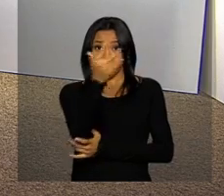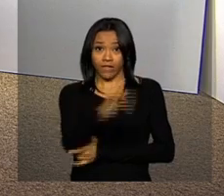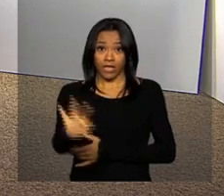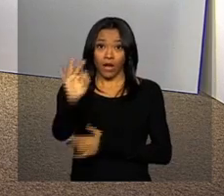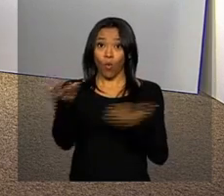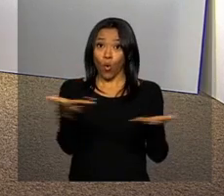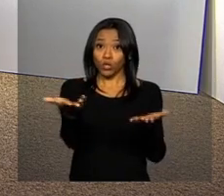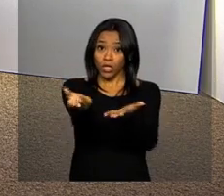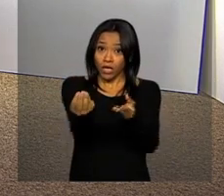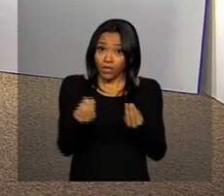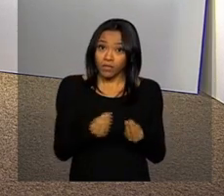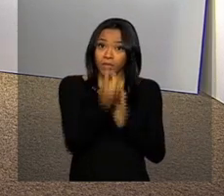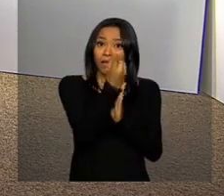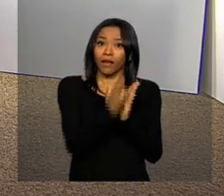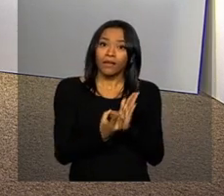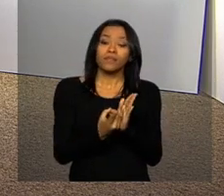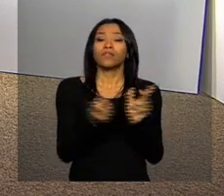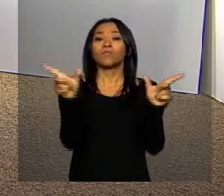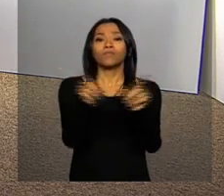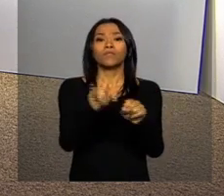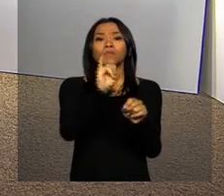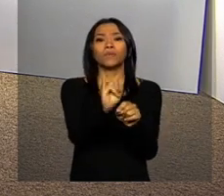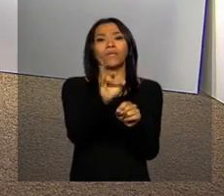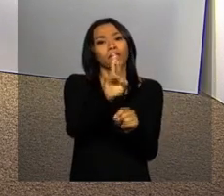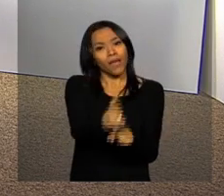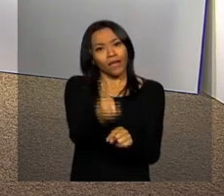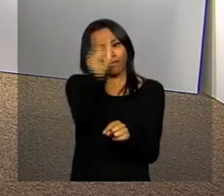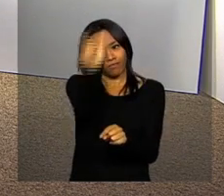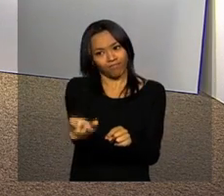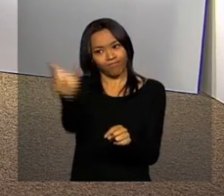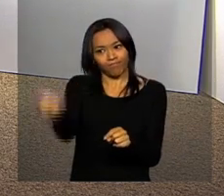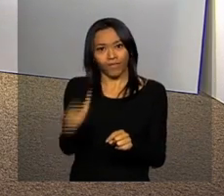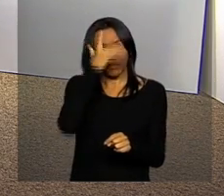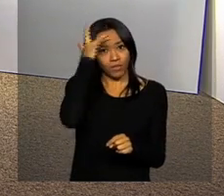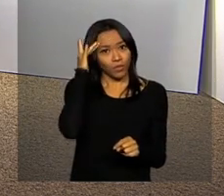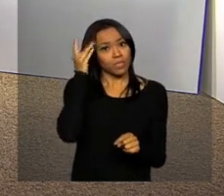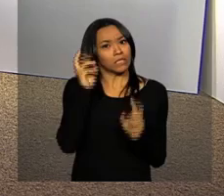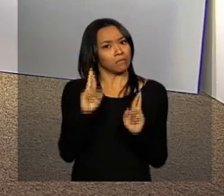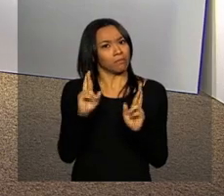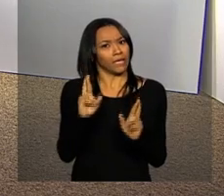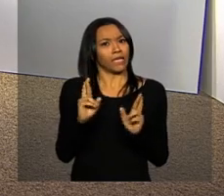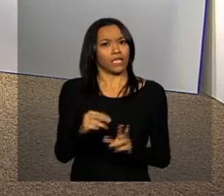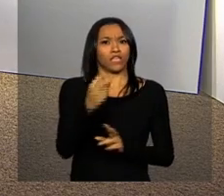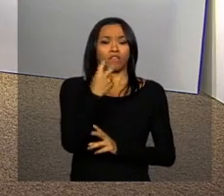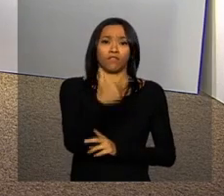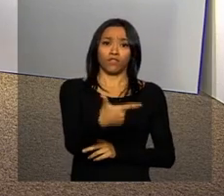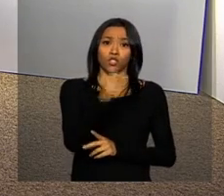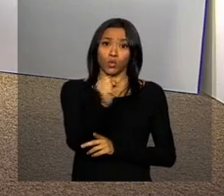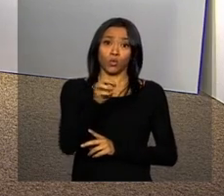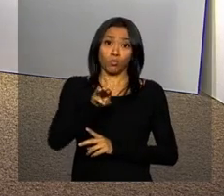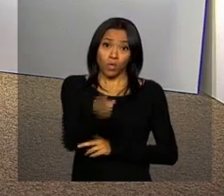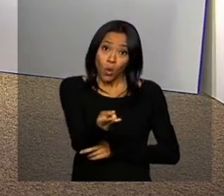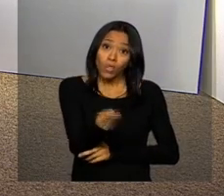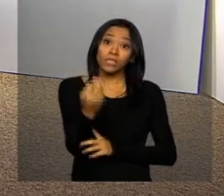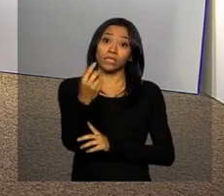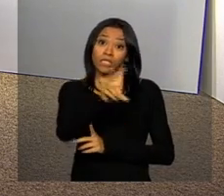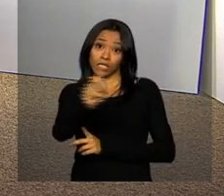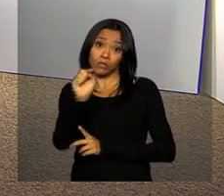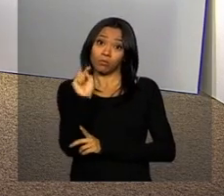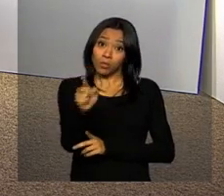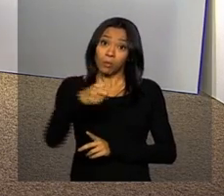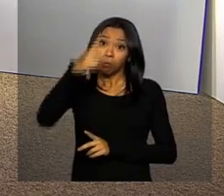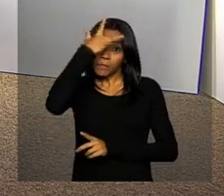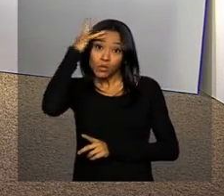declarações do imposto de renda da pessoa física. O órgão espera que 28 milhões e meio de contribuintes declarem o